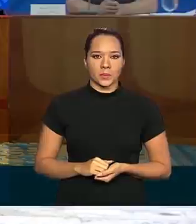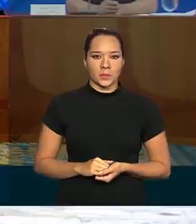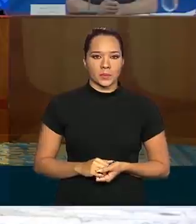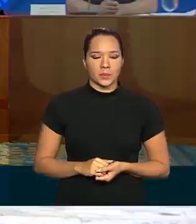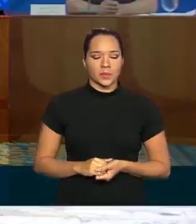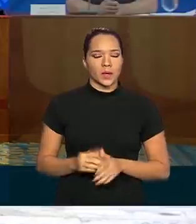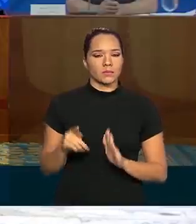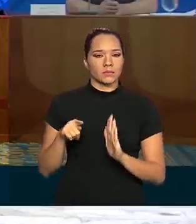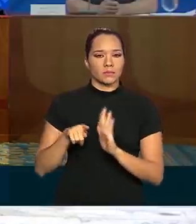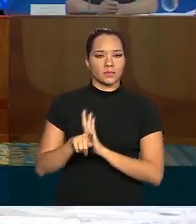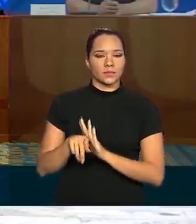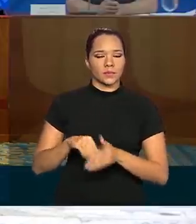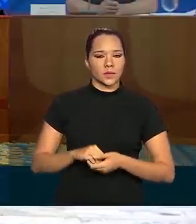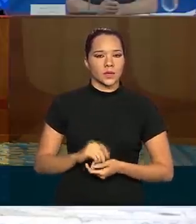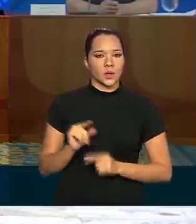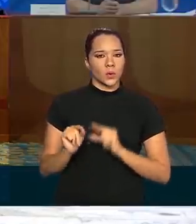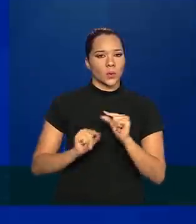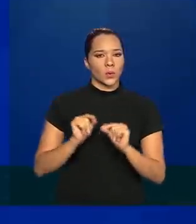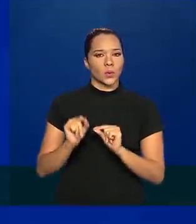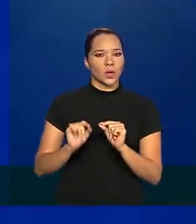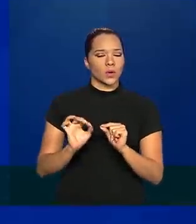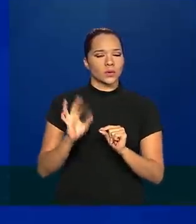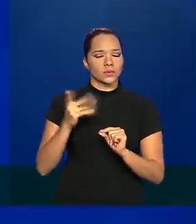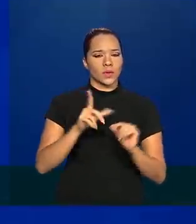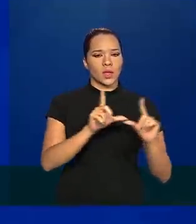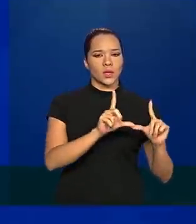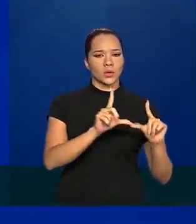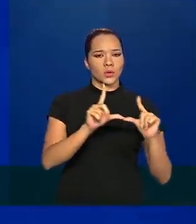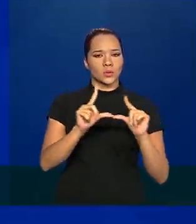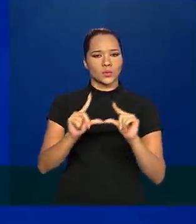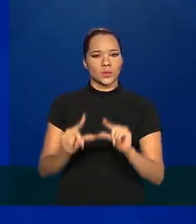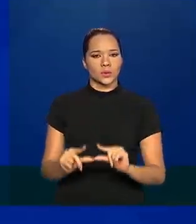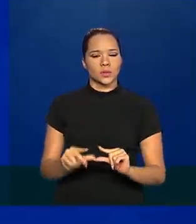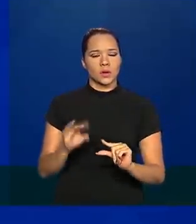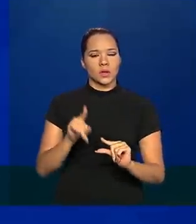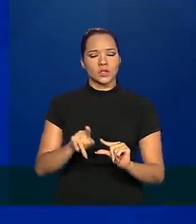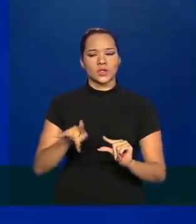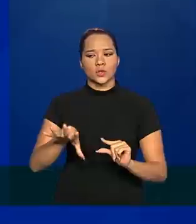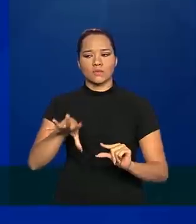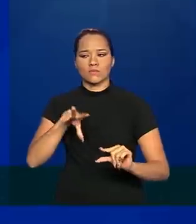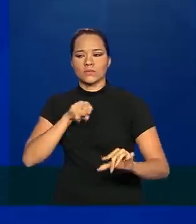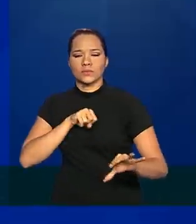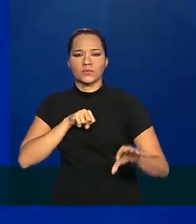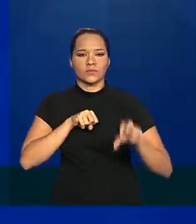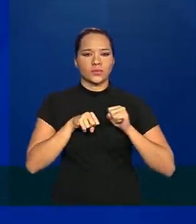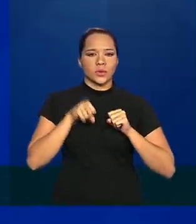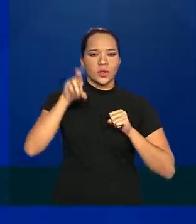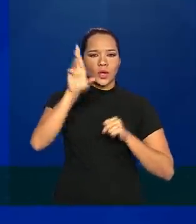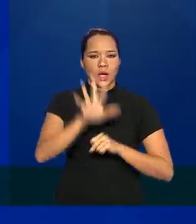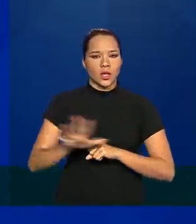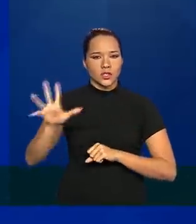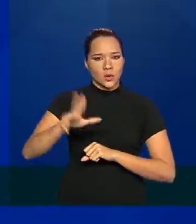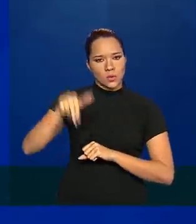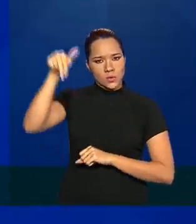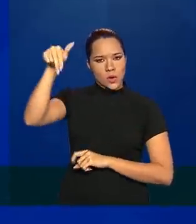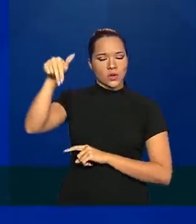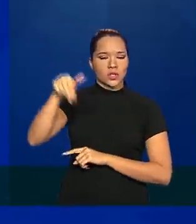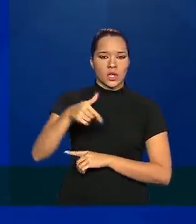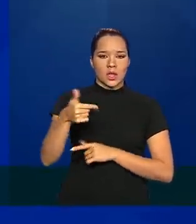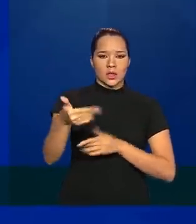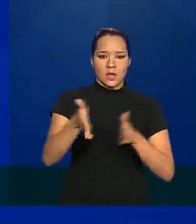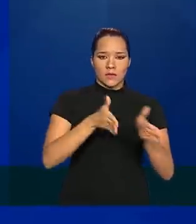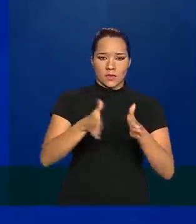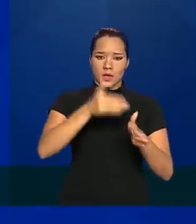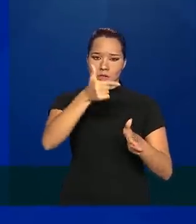pergunta, o que se deu nessa queda de transmissão na região norte, da fase 2